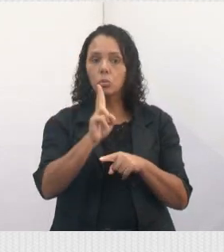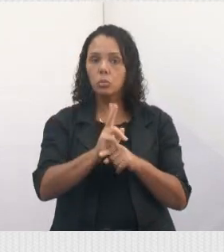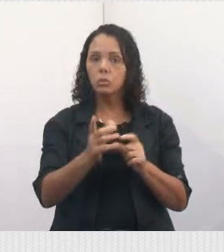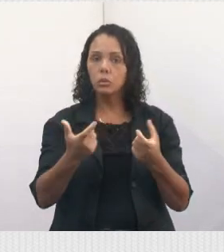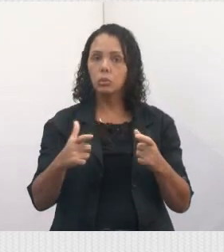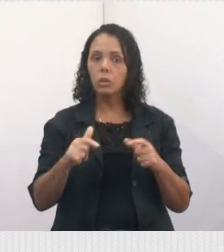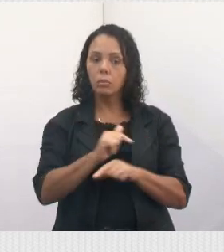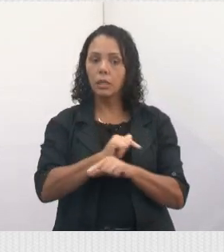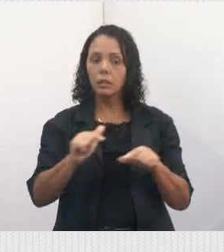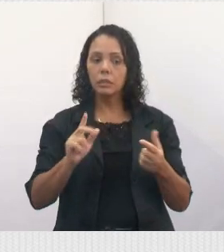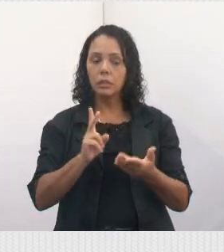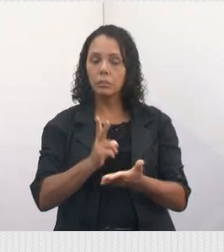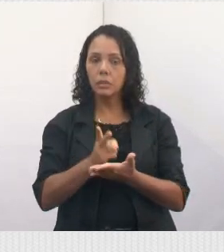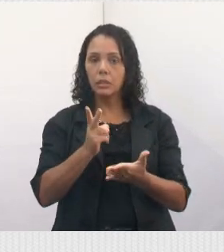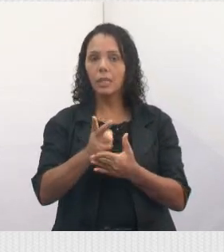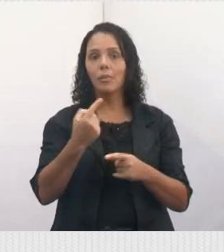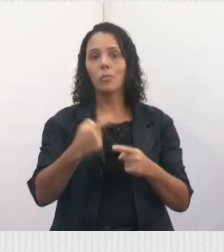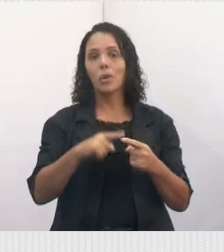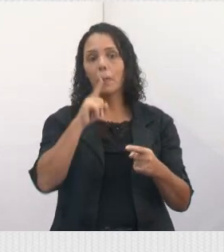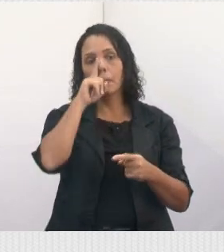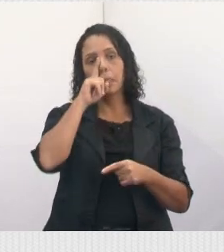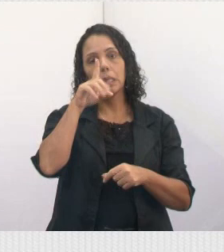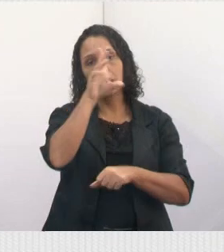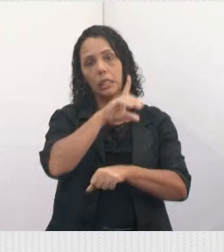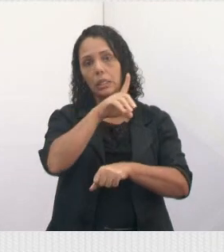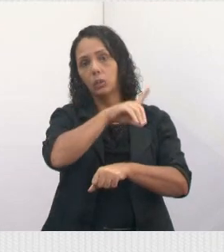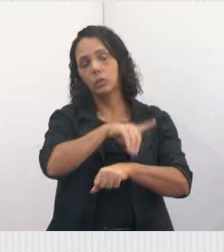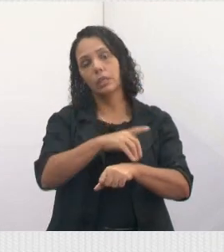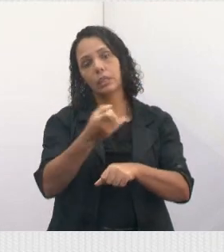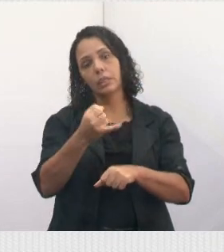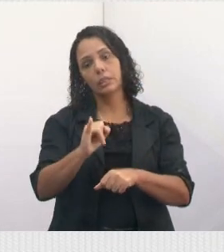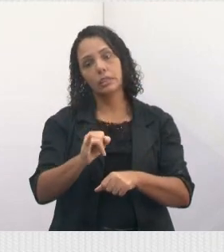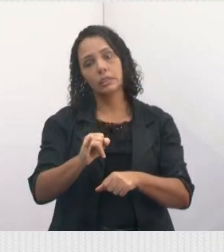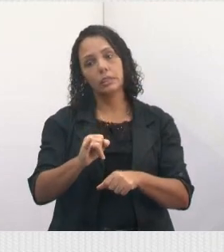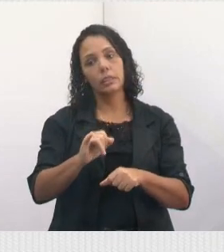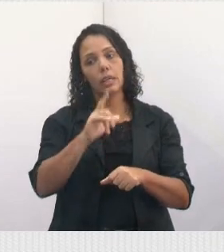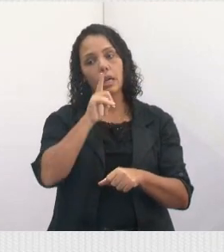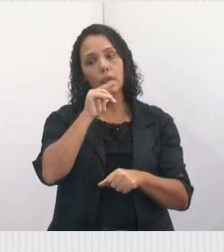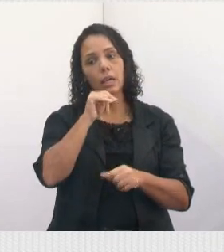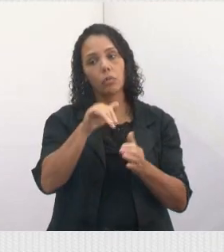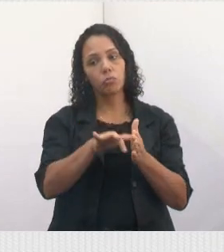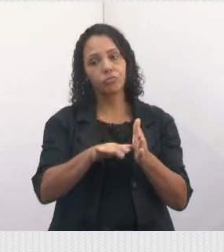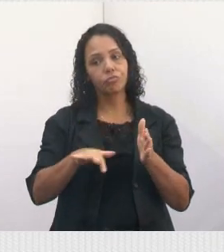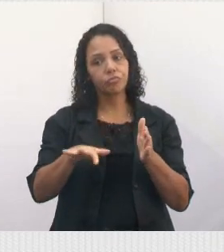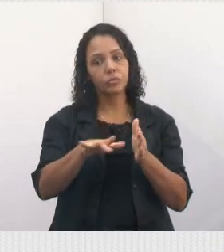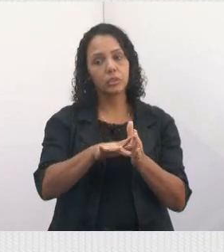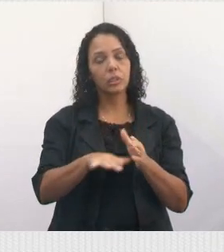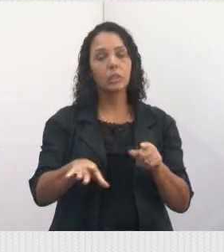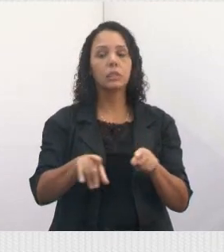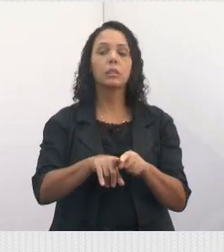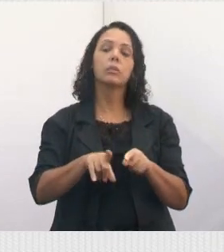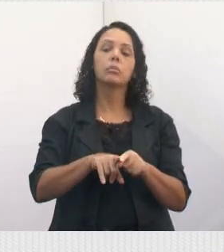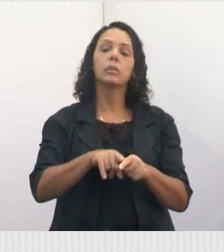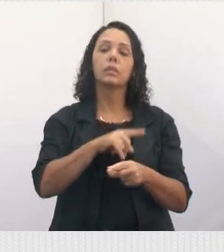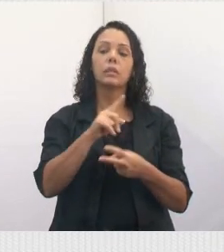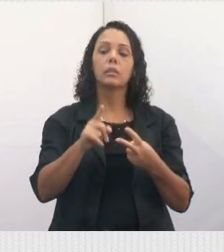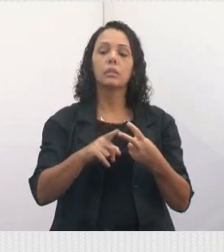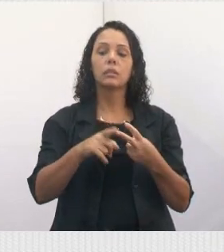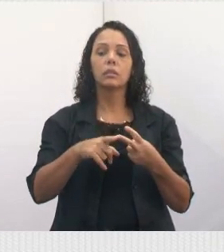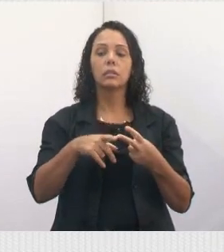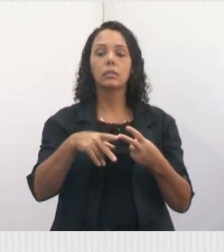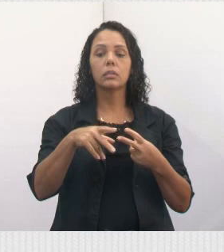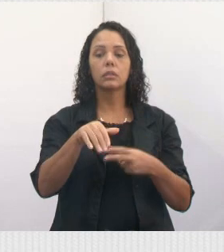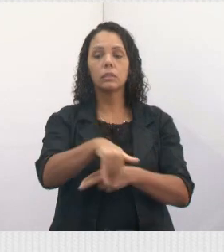justamente devido ao perigo da dengue, se tiver material lá dentro que possa acumular água. Também ali na Rua de Ciprestes, né, lá no Santo Antônio da